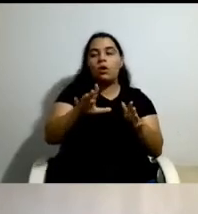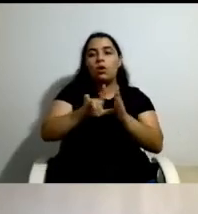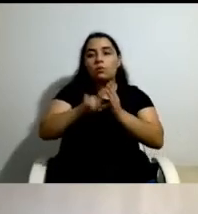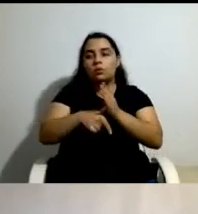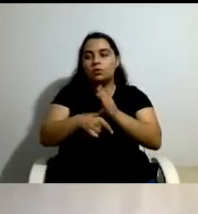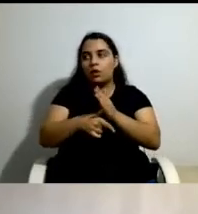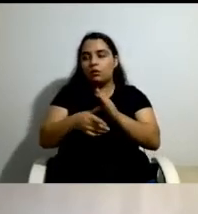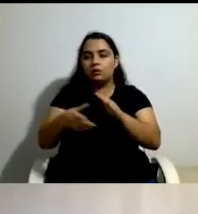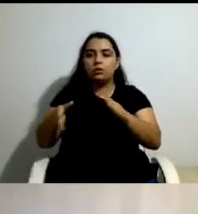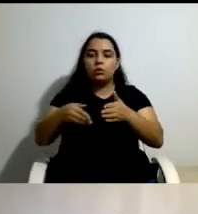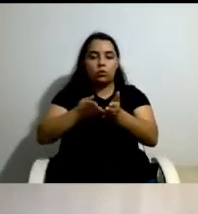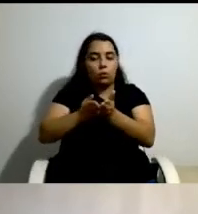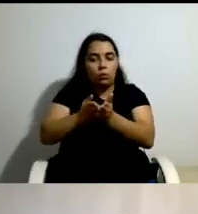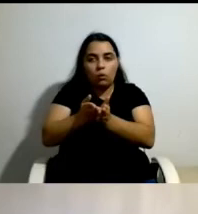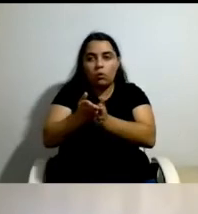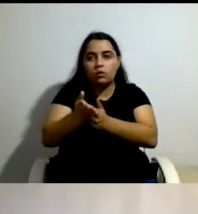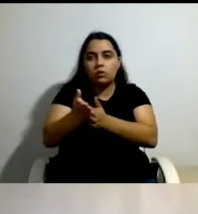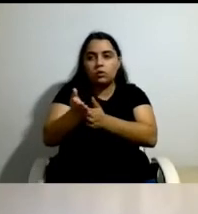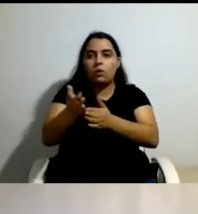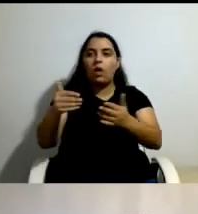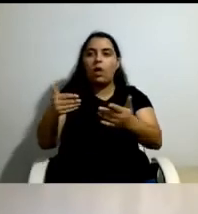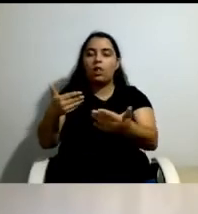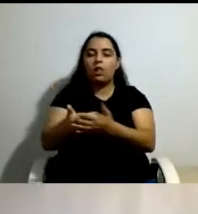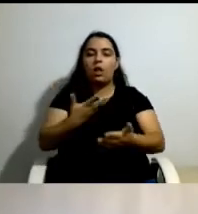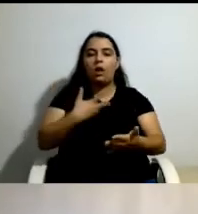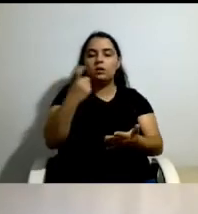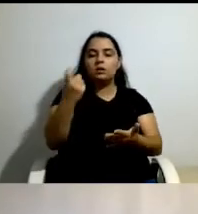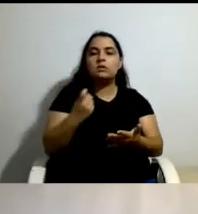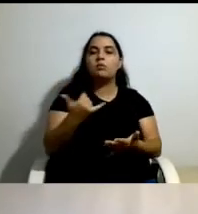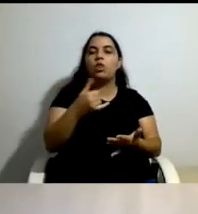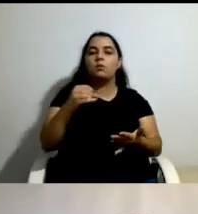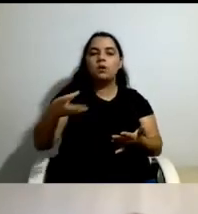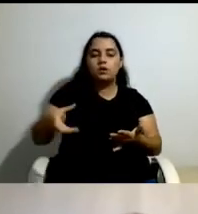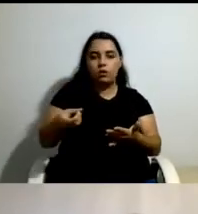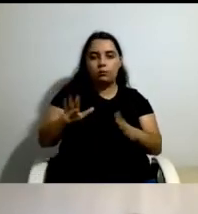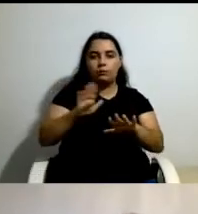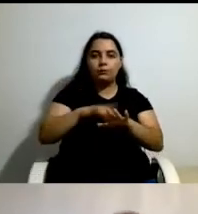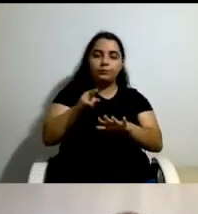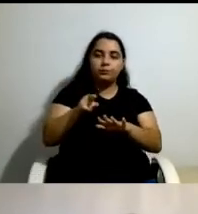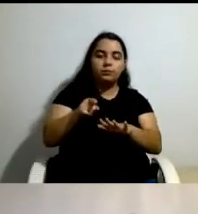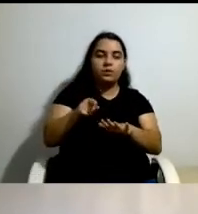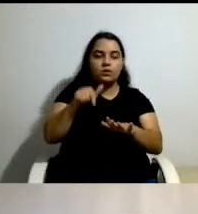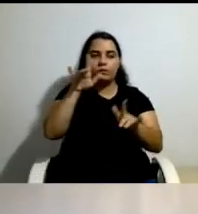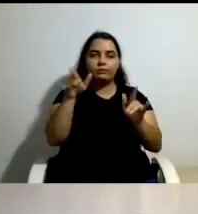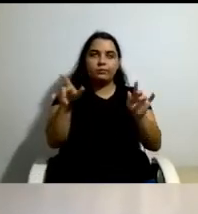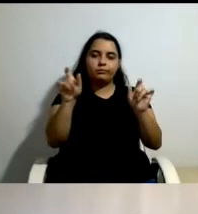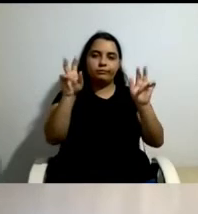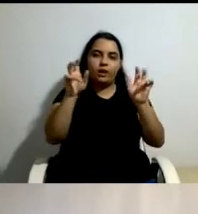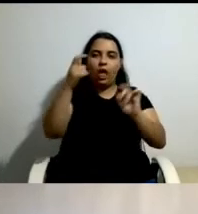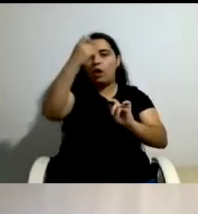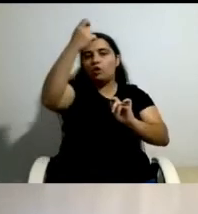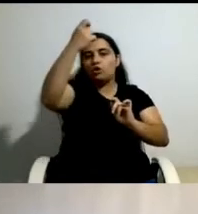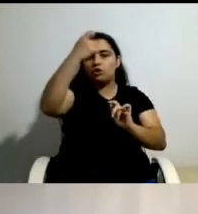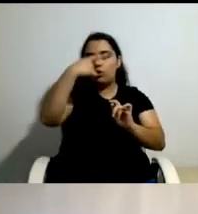dezembro de 2019. Portanto, isto é um pouco o historial deste projeto